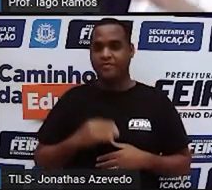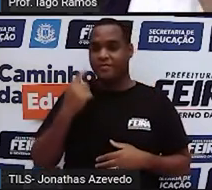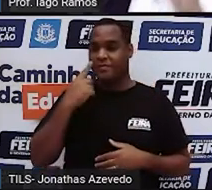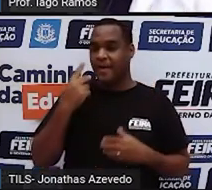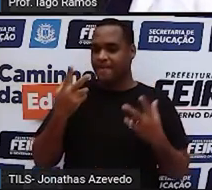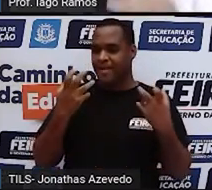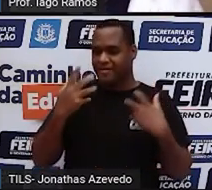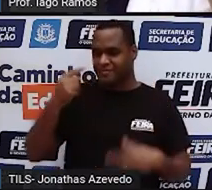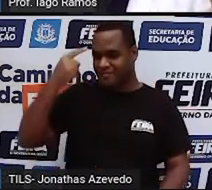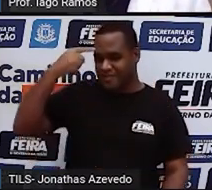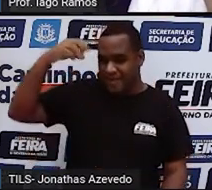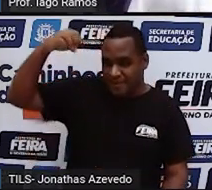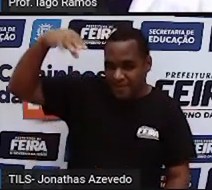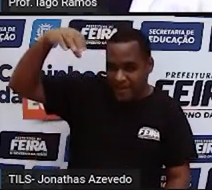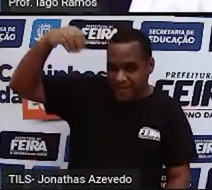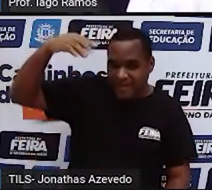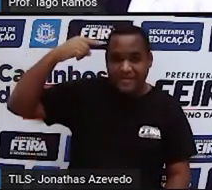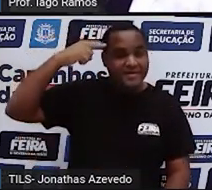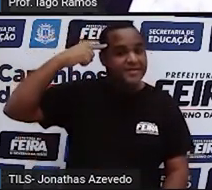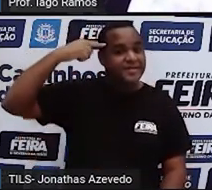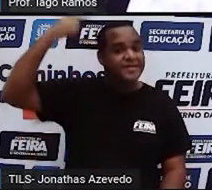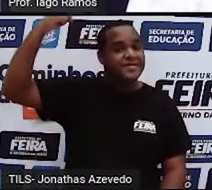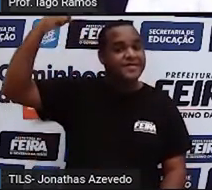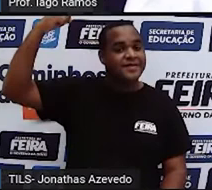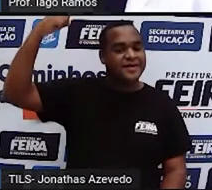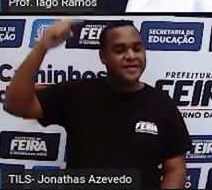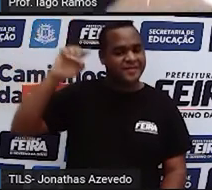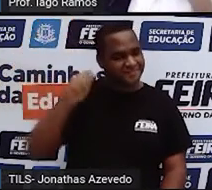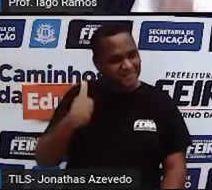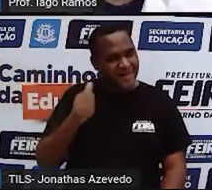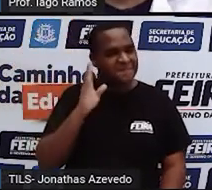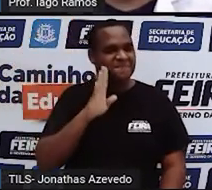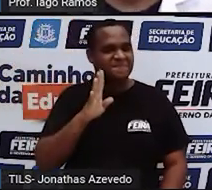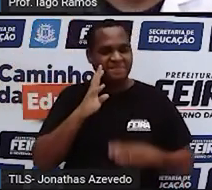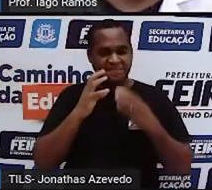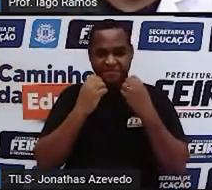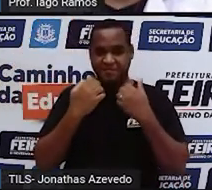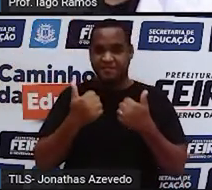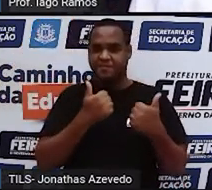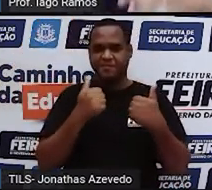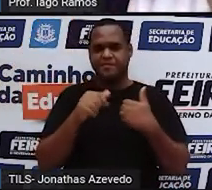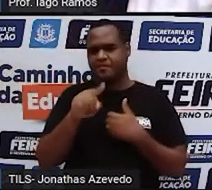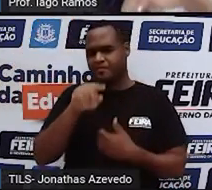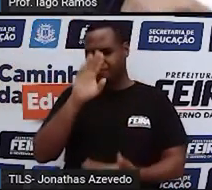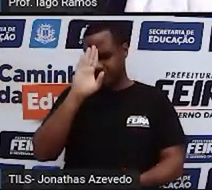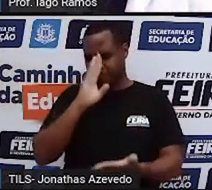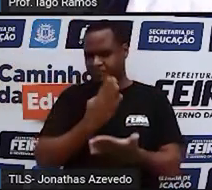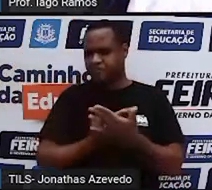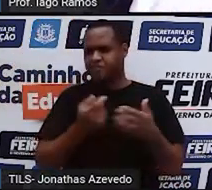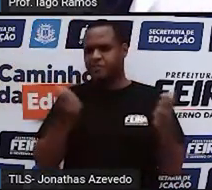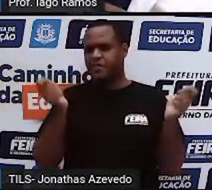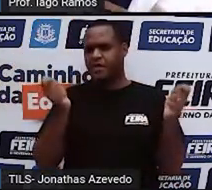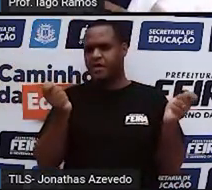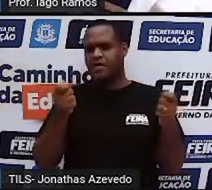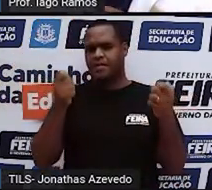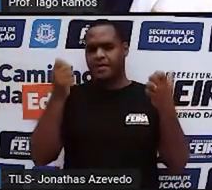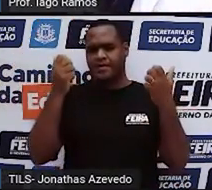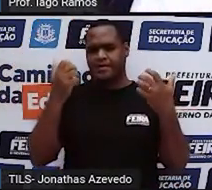ideia aqui que vai ser massa, né? Você acredita que é possível